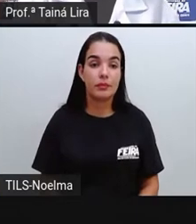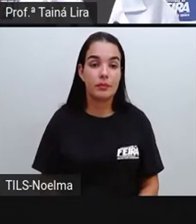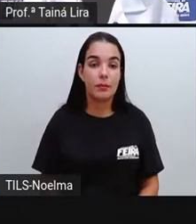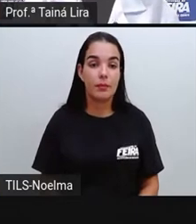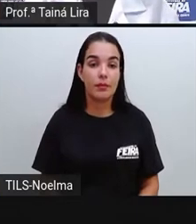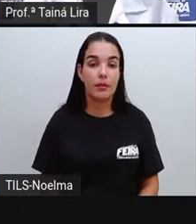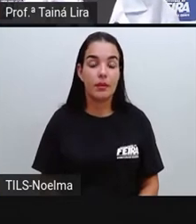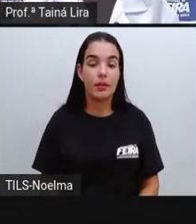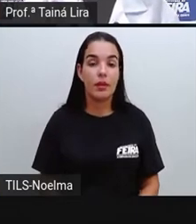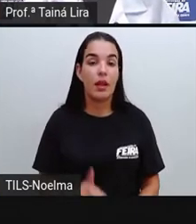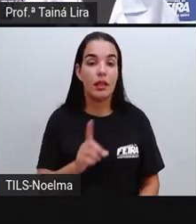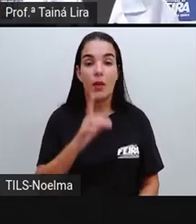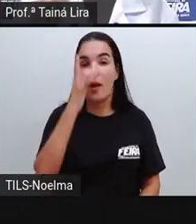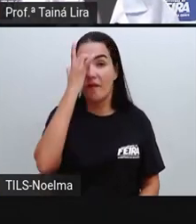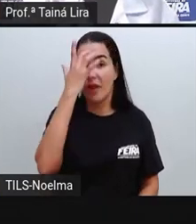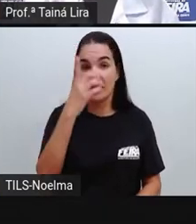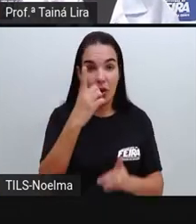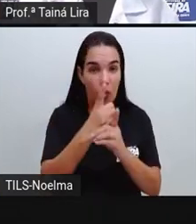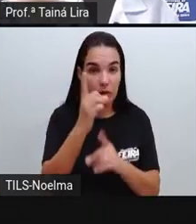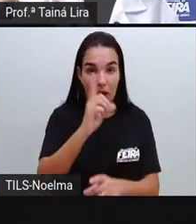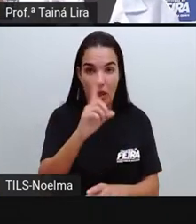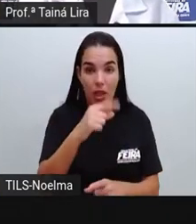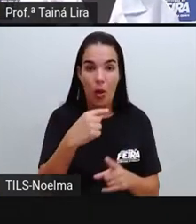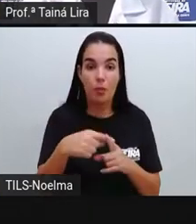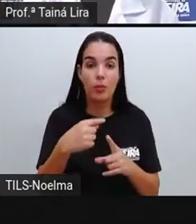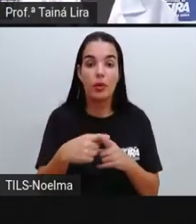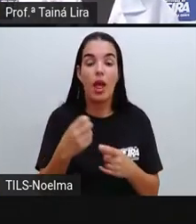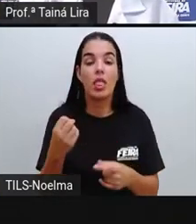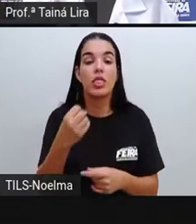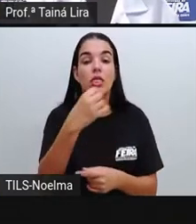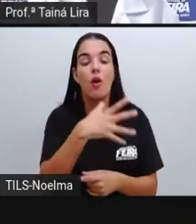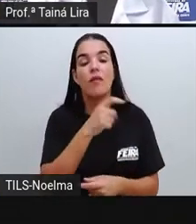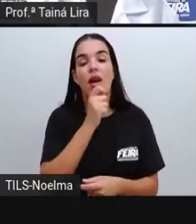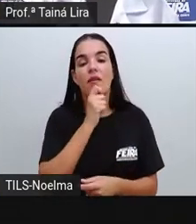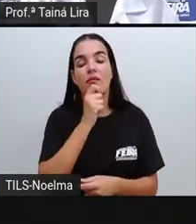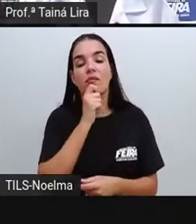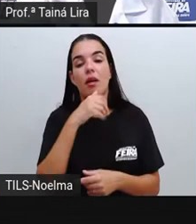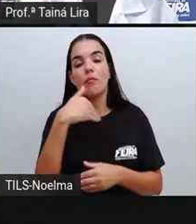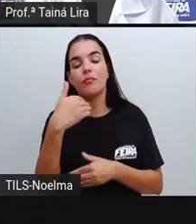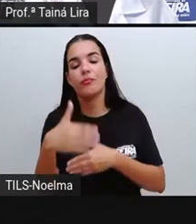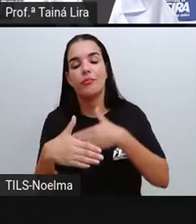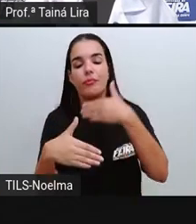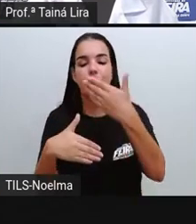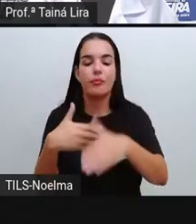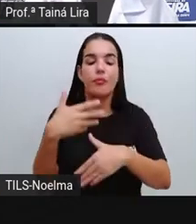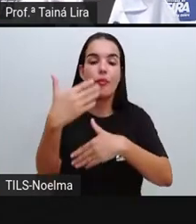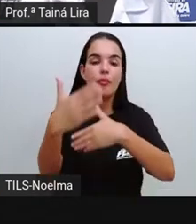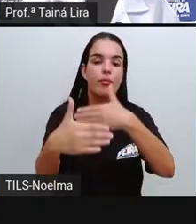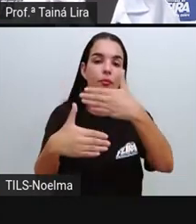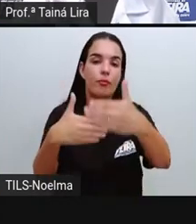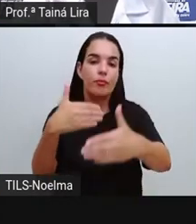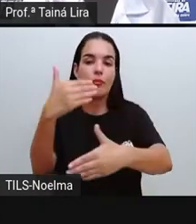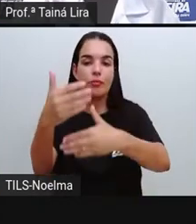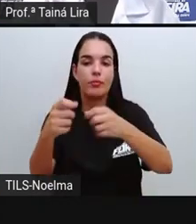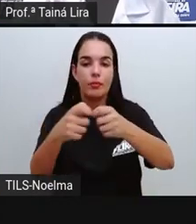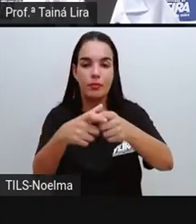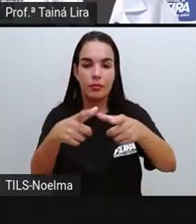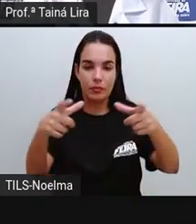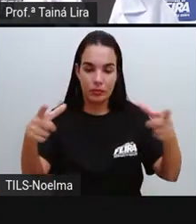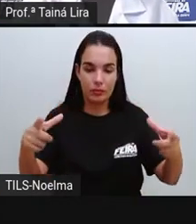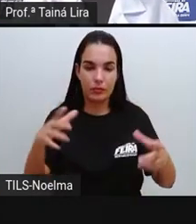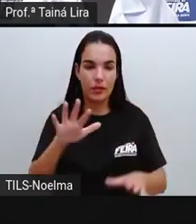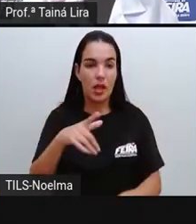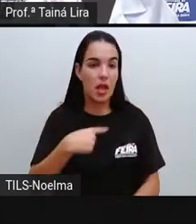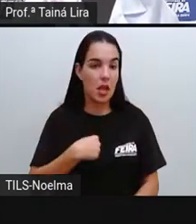fácil, né, da gente encontrar, porque ela é uma nota nova, ainda está começando, né, a circular, eu